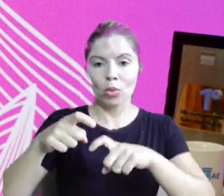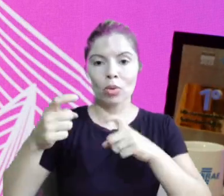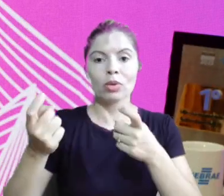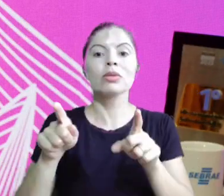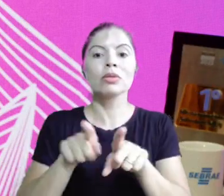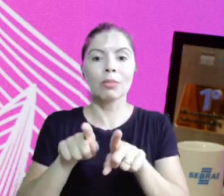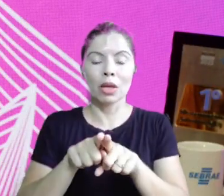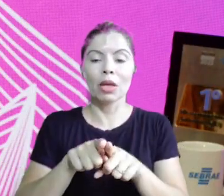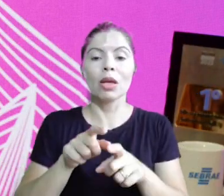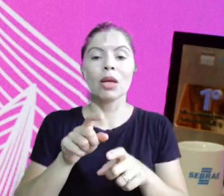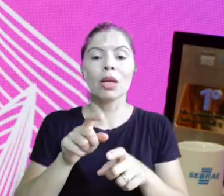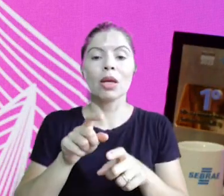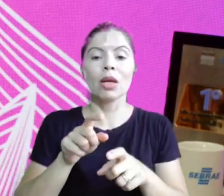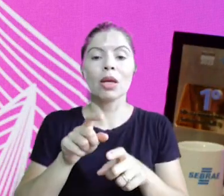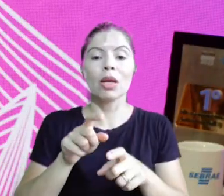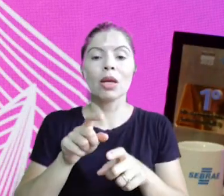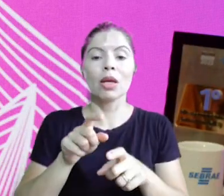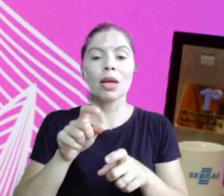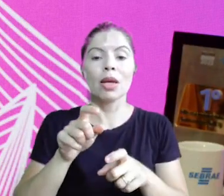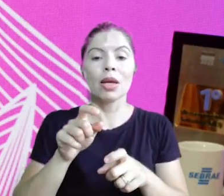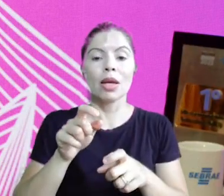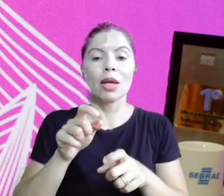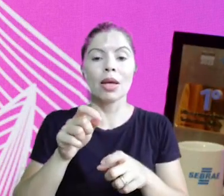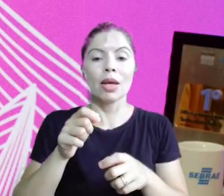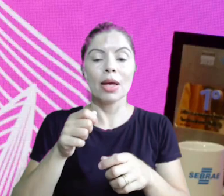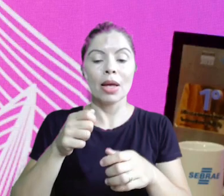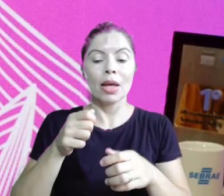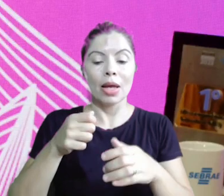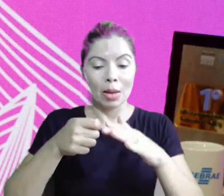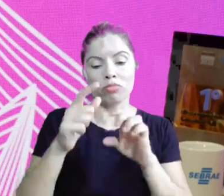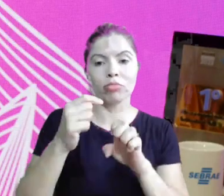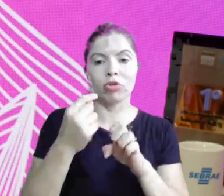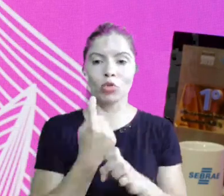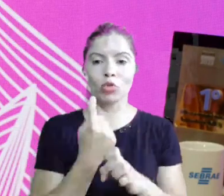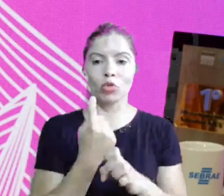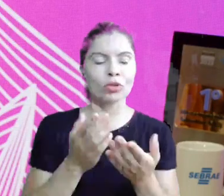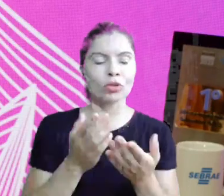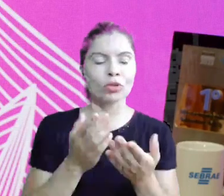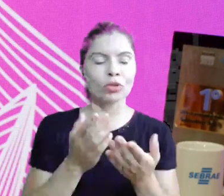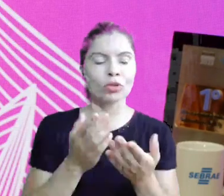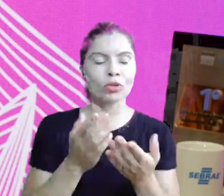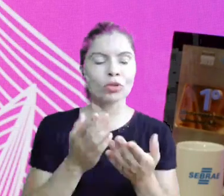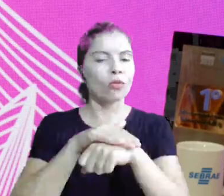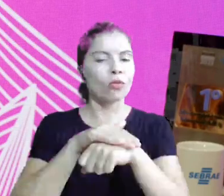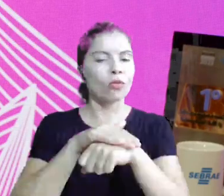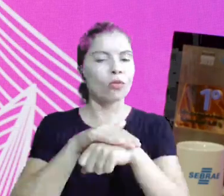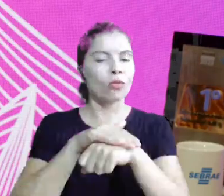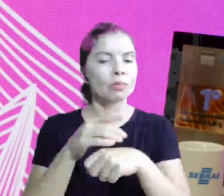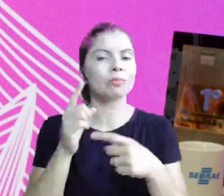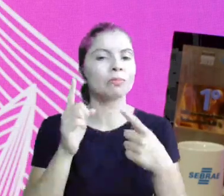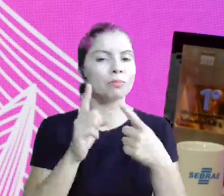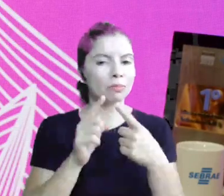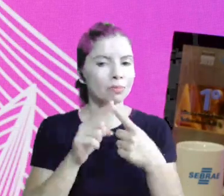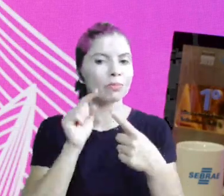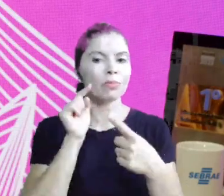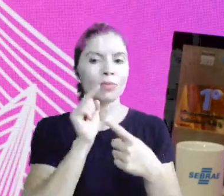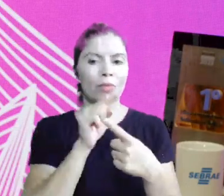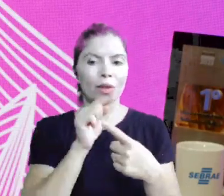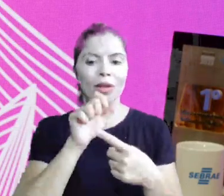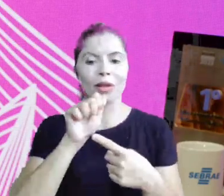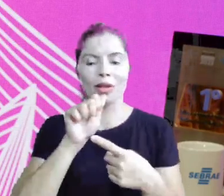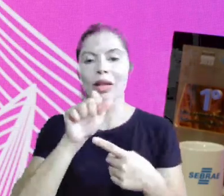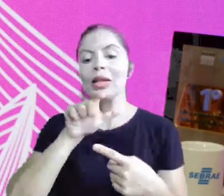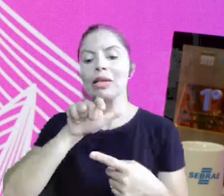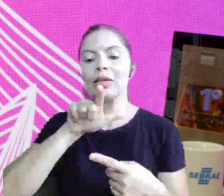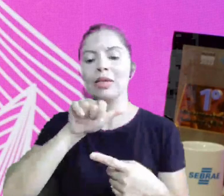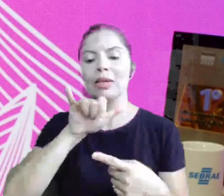microempreendedor individual. E hoje nós vamos conversar primeiro com a